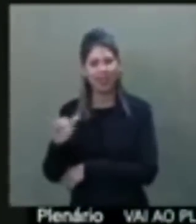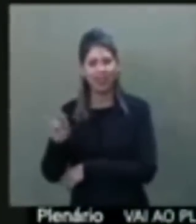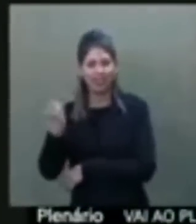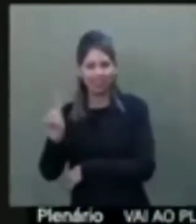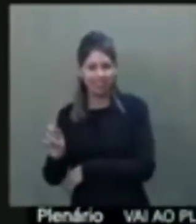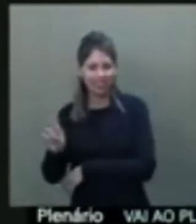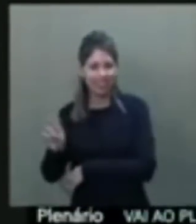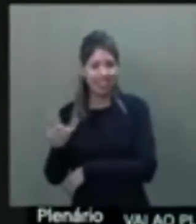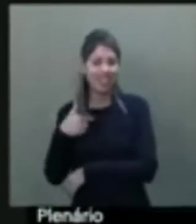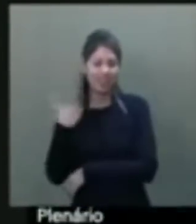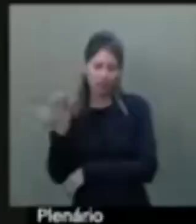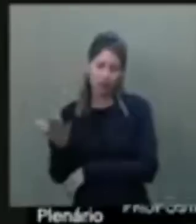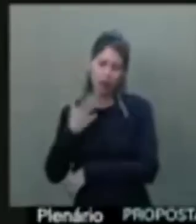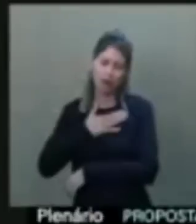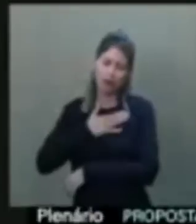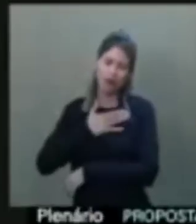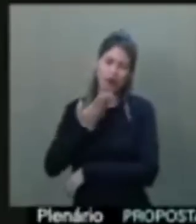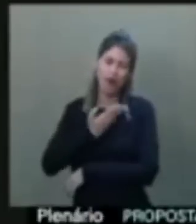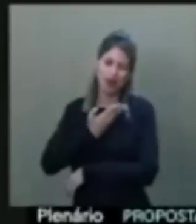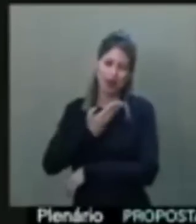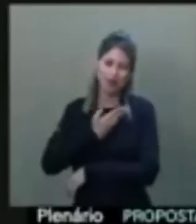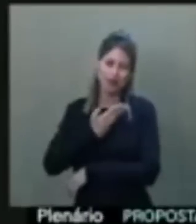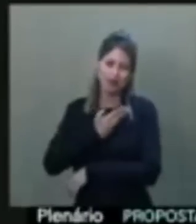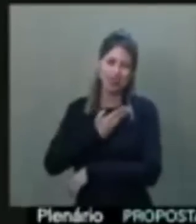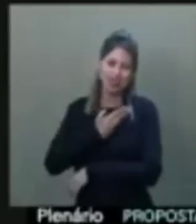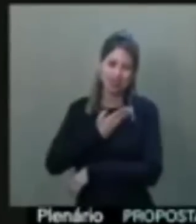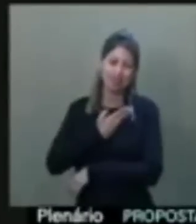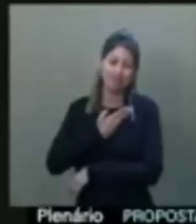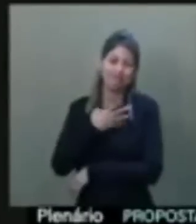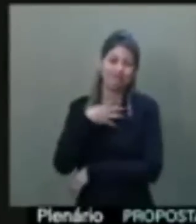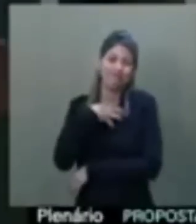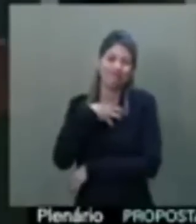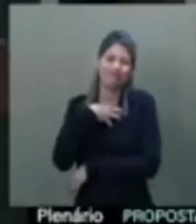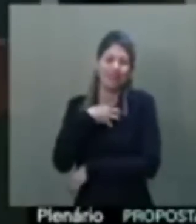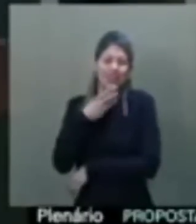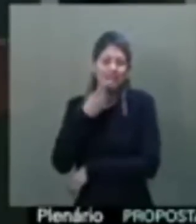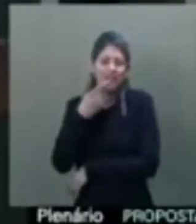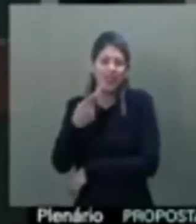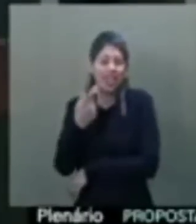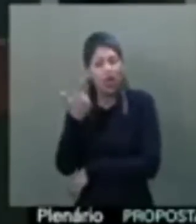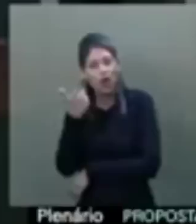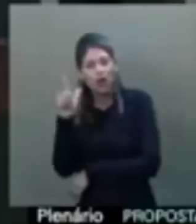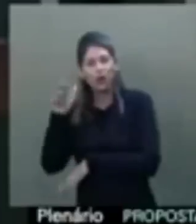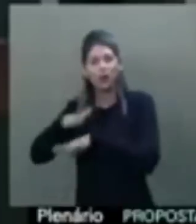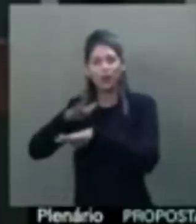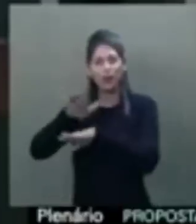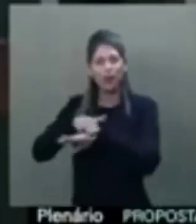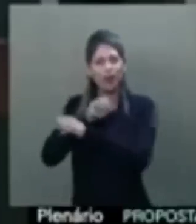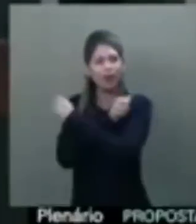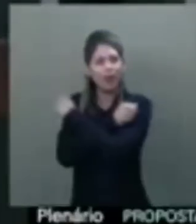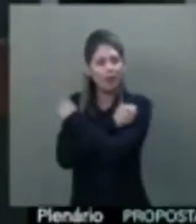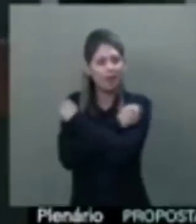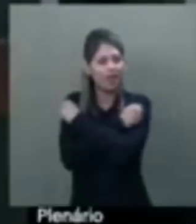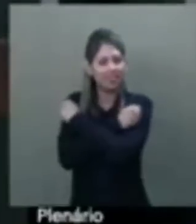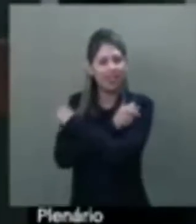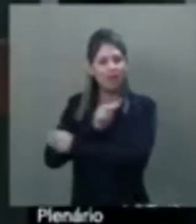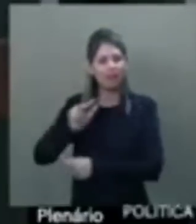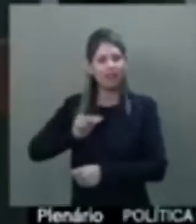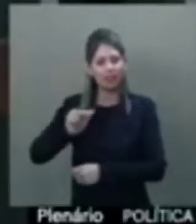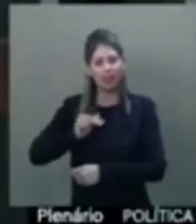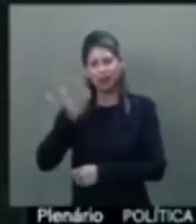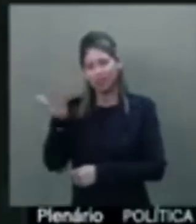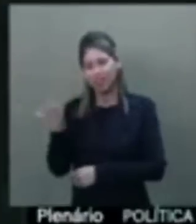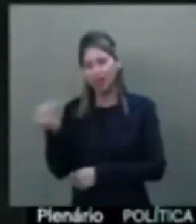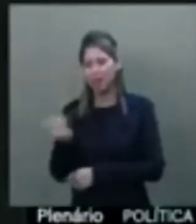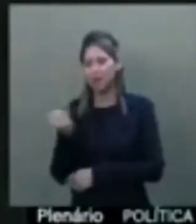amigo e quero, num espaço curto de tempo, abraçá-lo pessoalmente e falar quanto Vossa Excelência é importante para o Parlamento